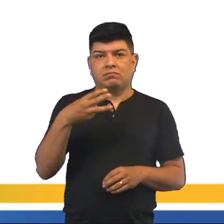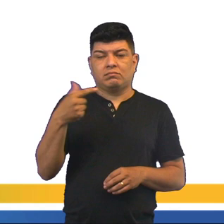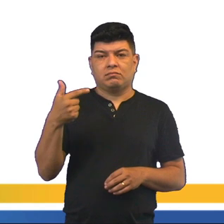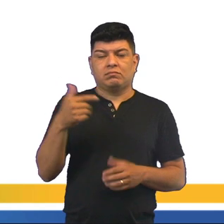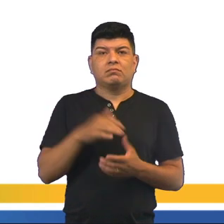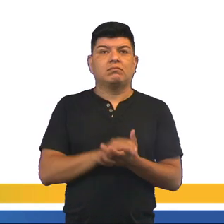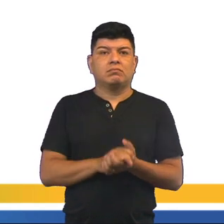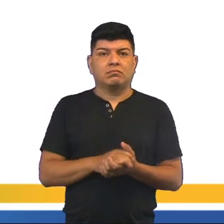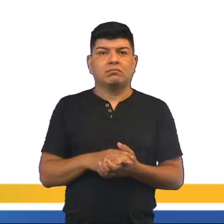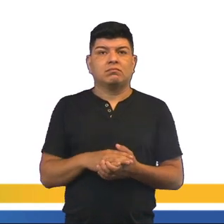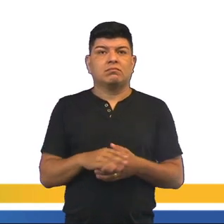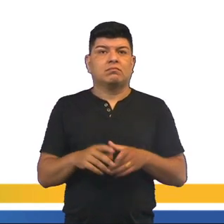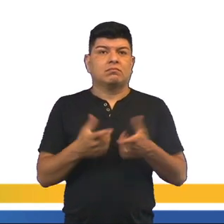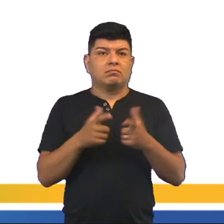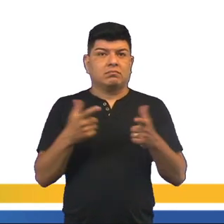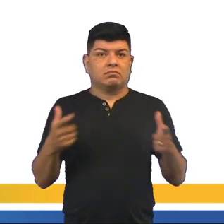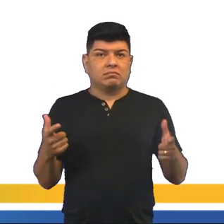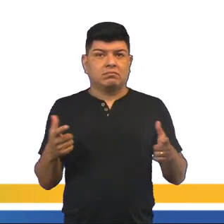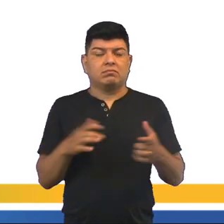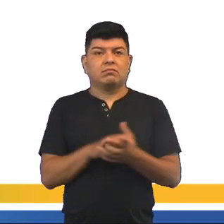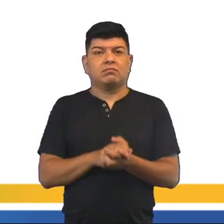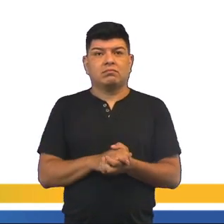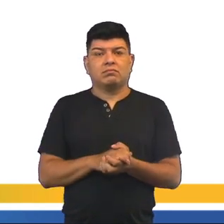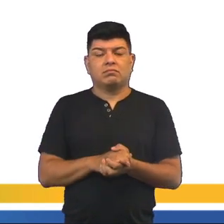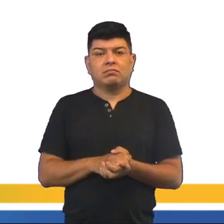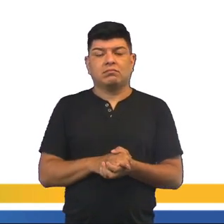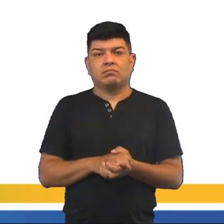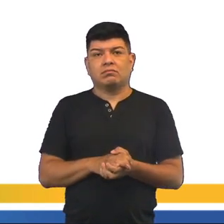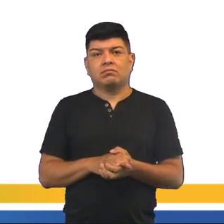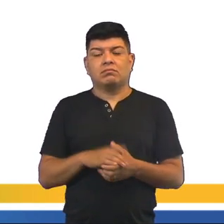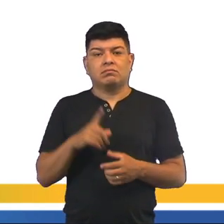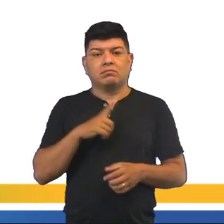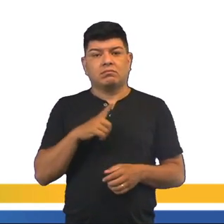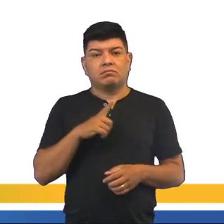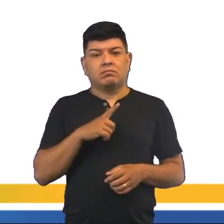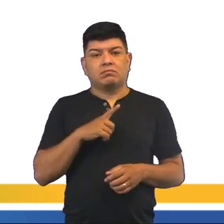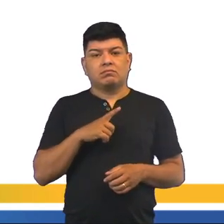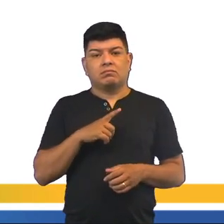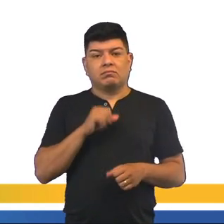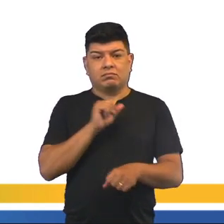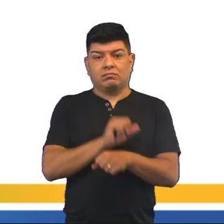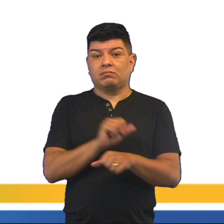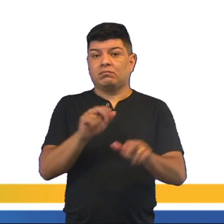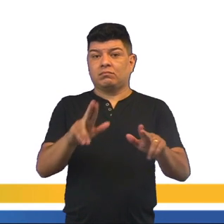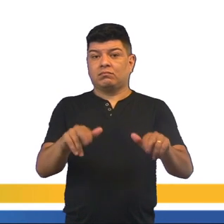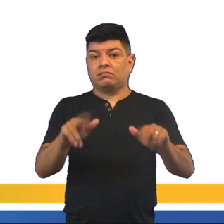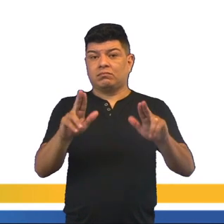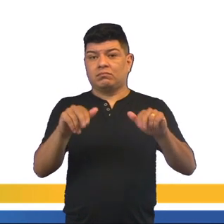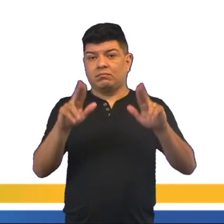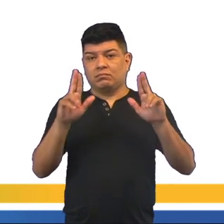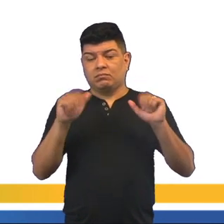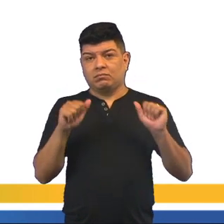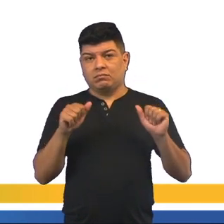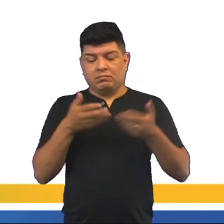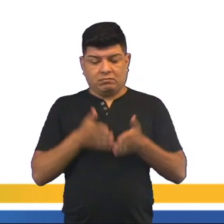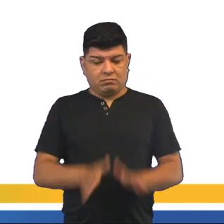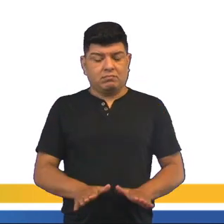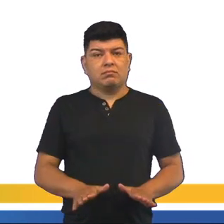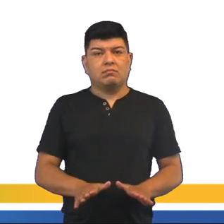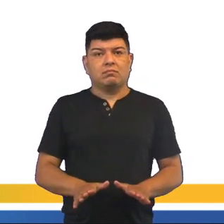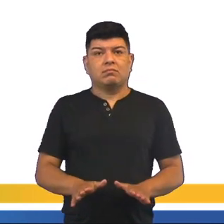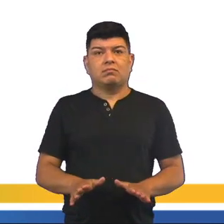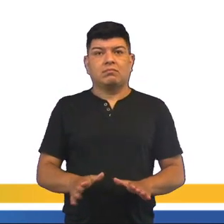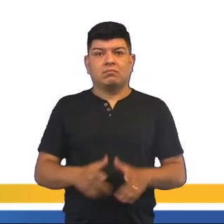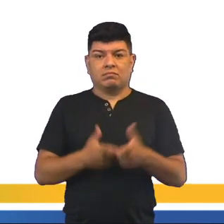32. Esse seria o crescimento e esse crescimento, para ele, ocorreria sem parar. Ou seja, a taxa de natalidade